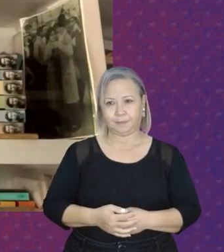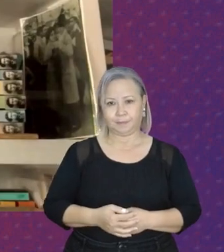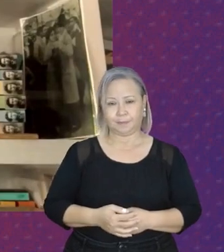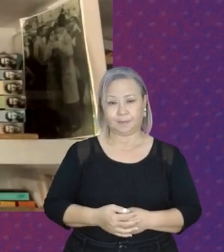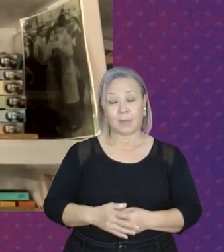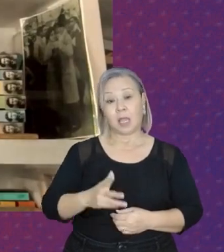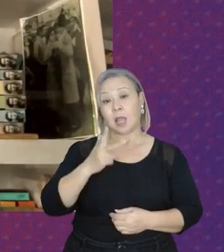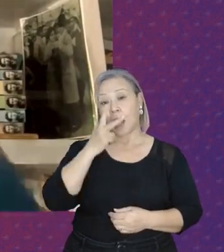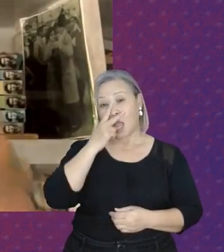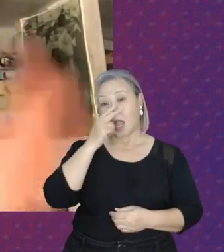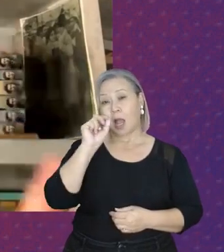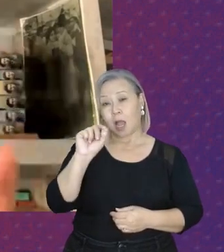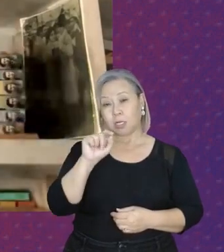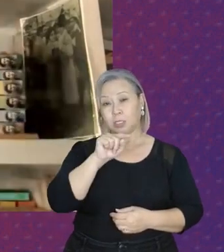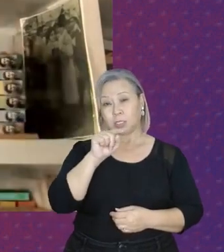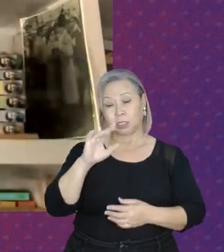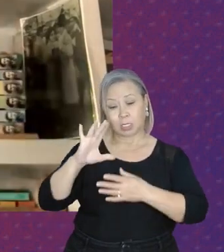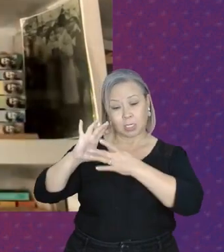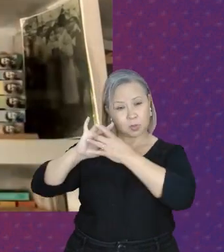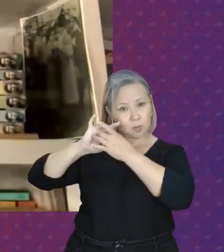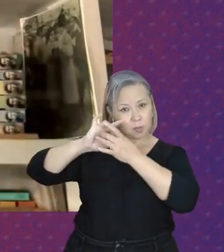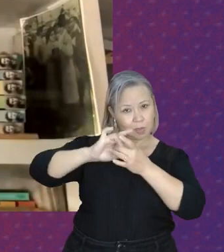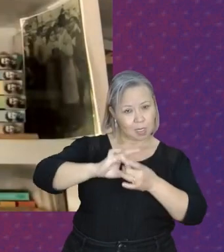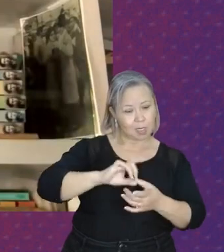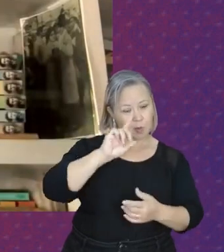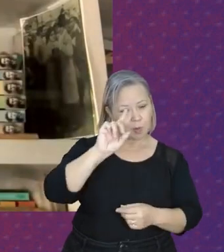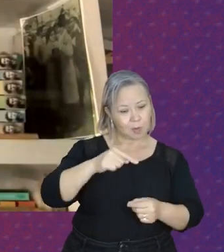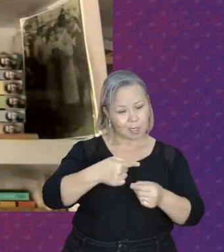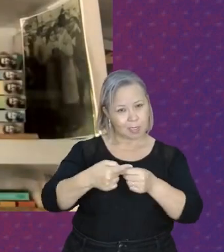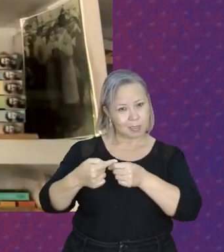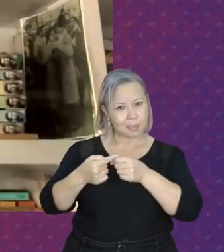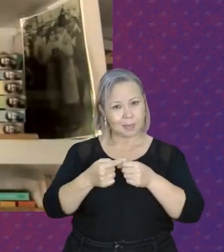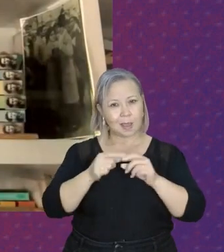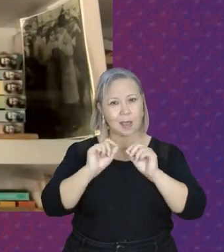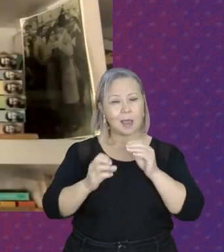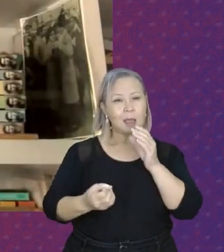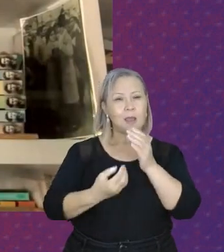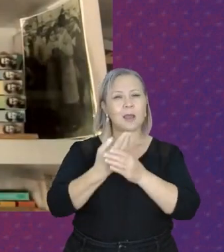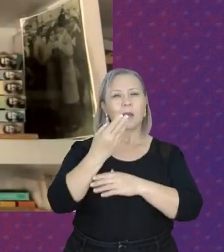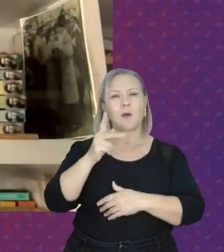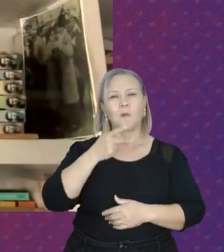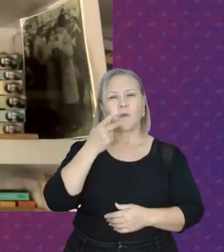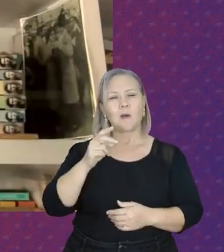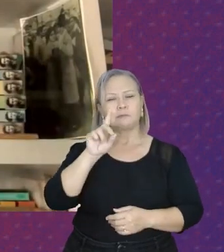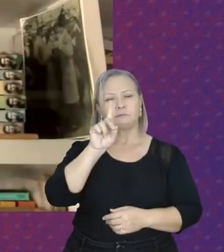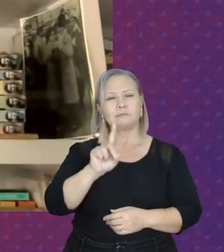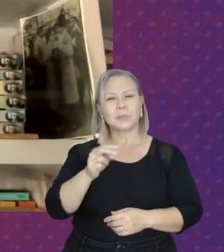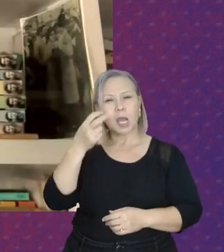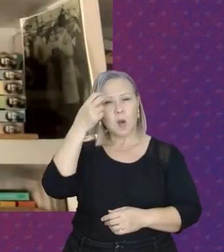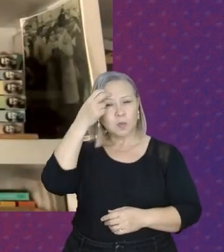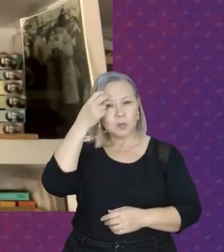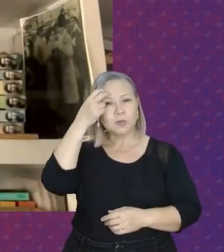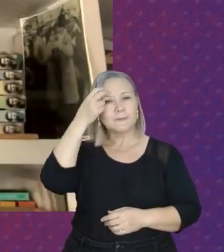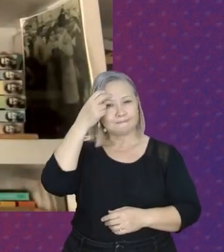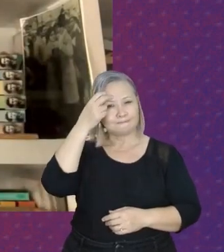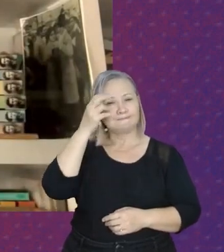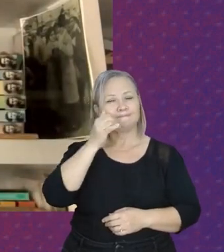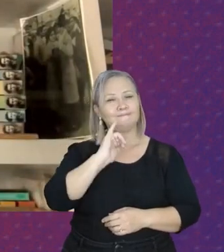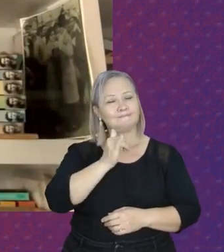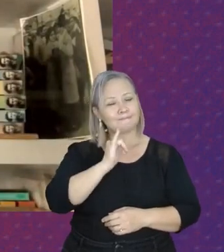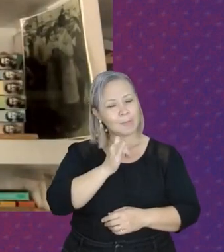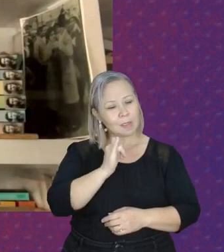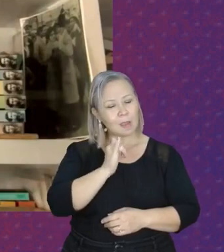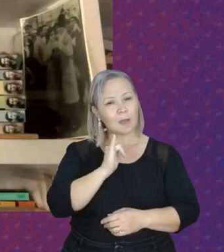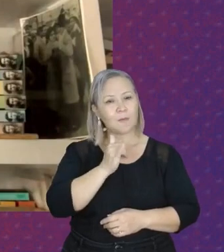Acho que, nesse contexto do direito à cidade, eu situo o direito à cultura e digo a vocês